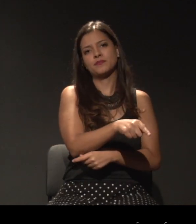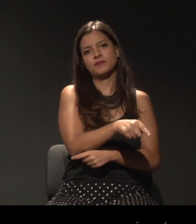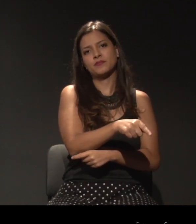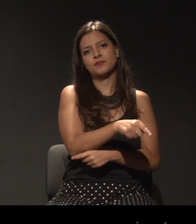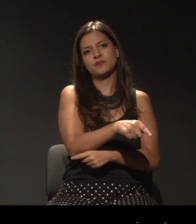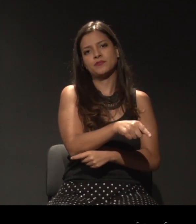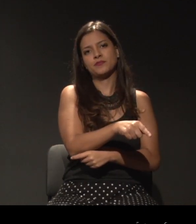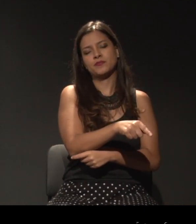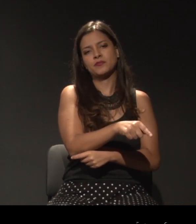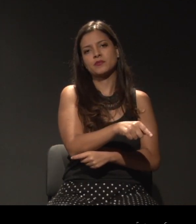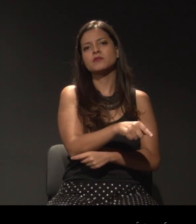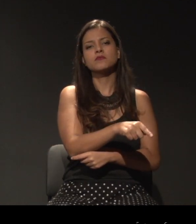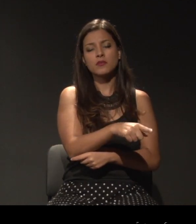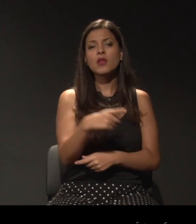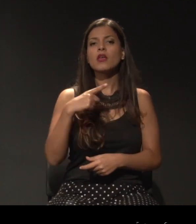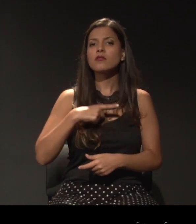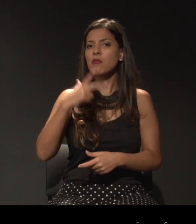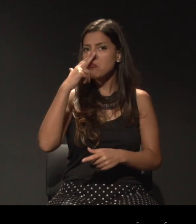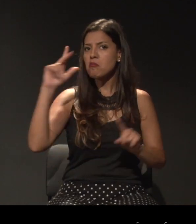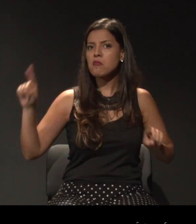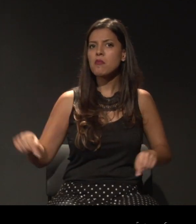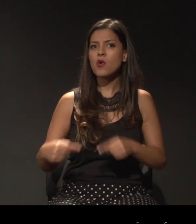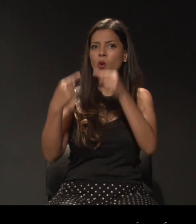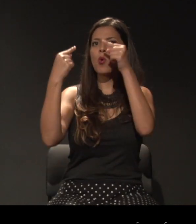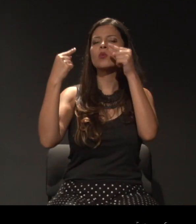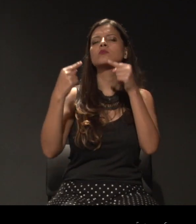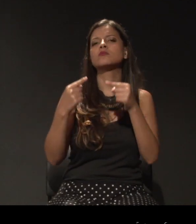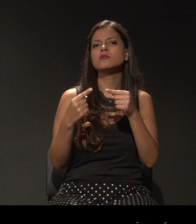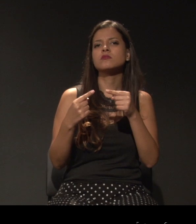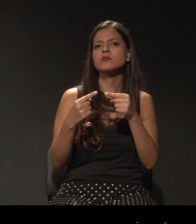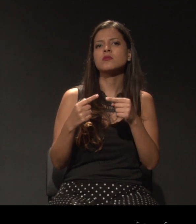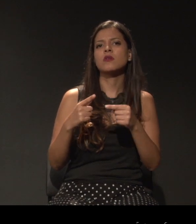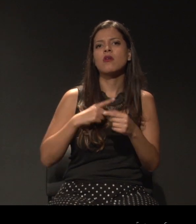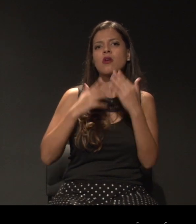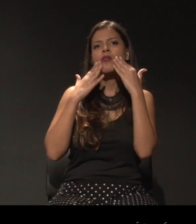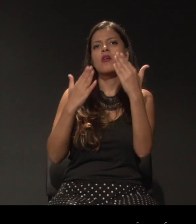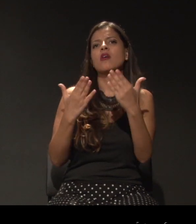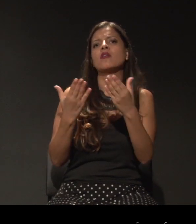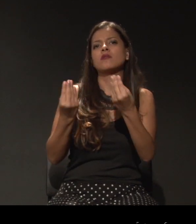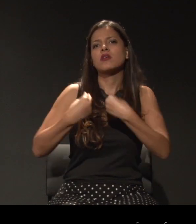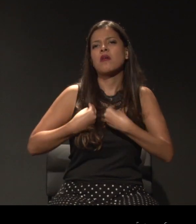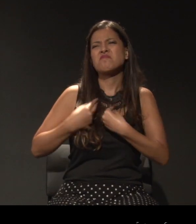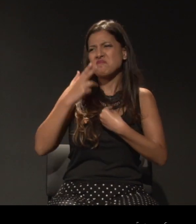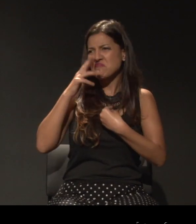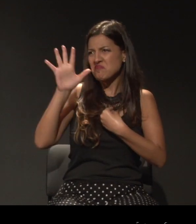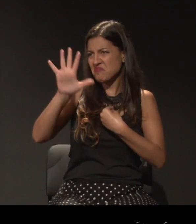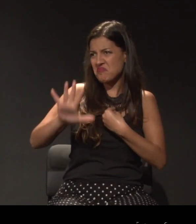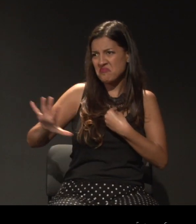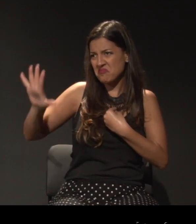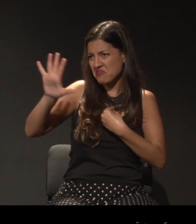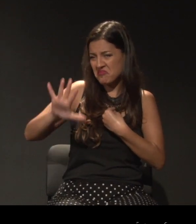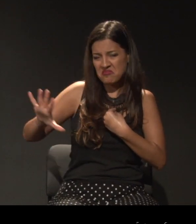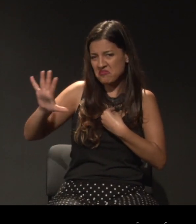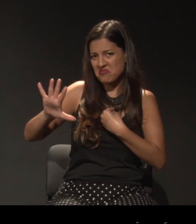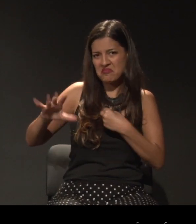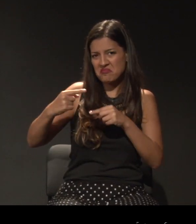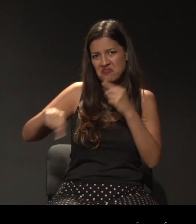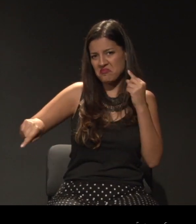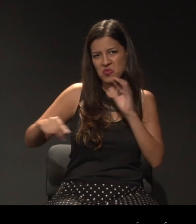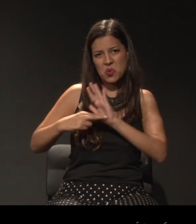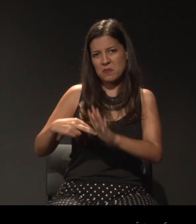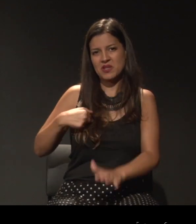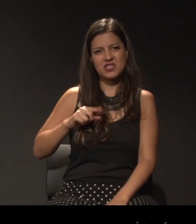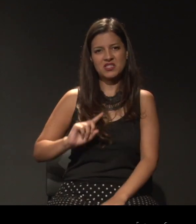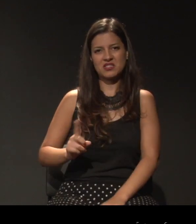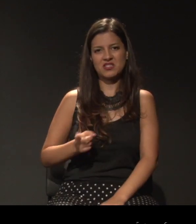E ele vem muito em confronto com essa estética já estabelecida que não nos representa. A gente vem para dizer, através da